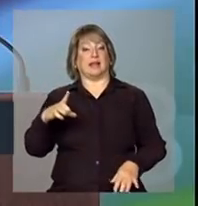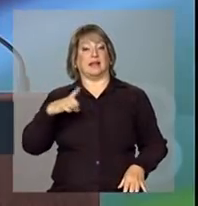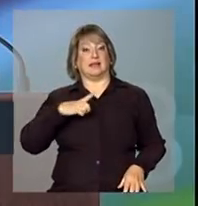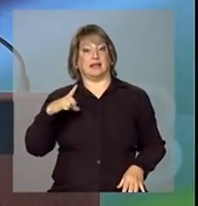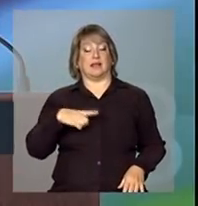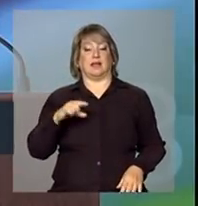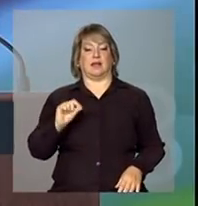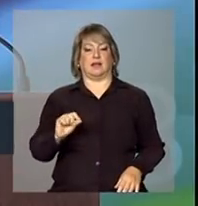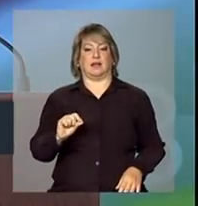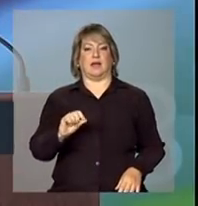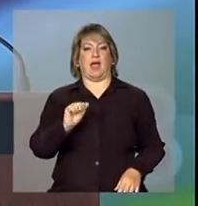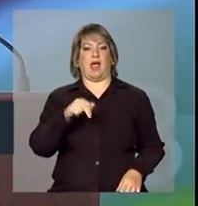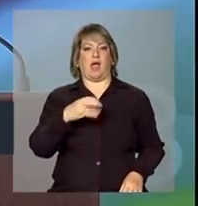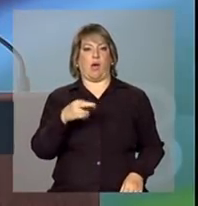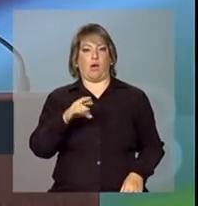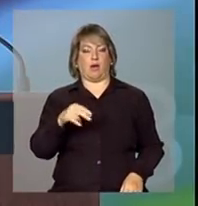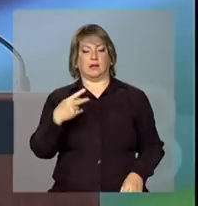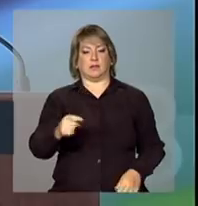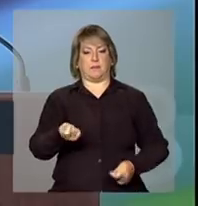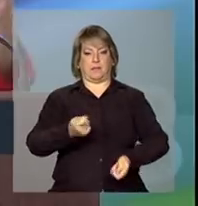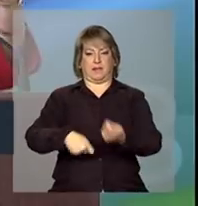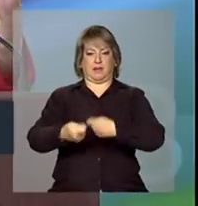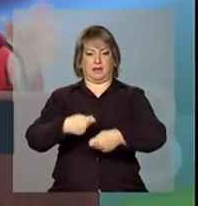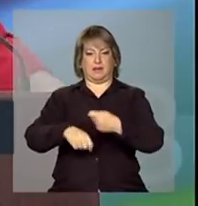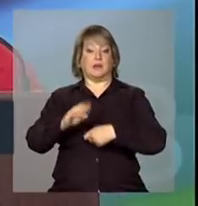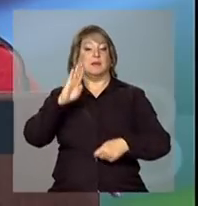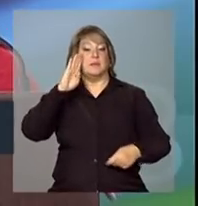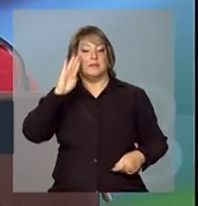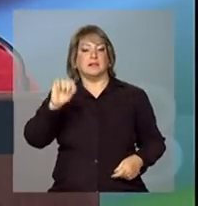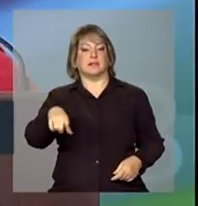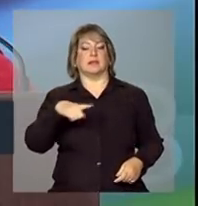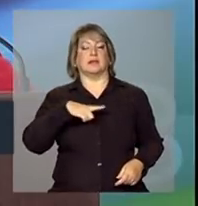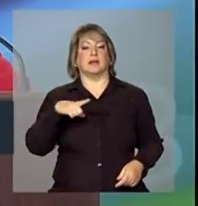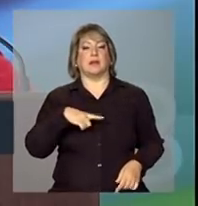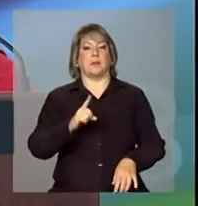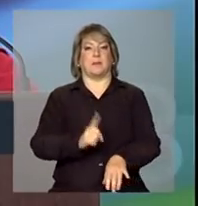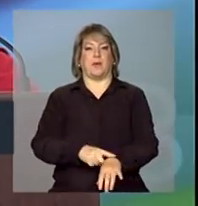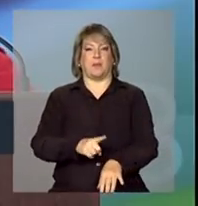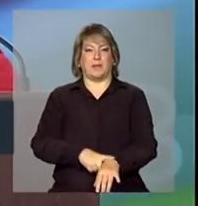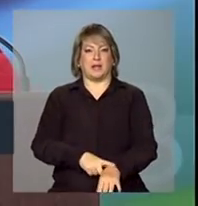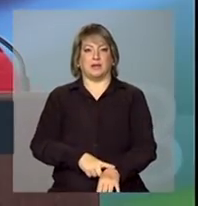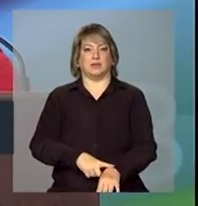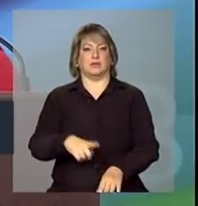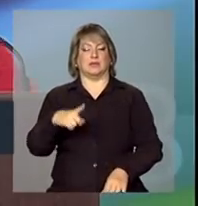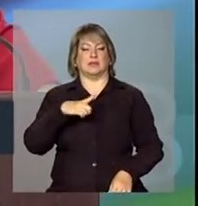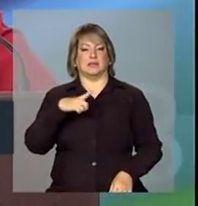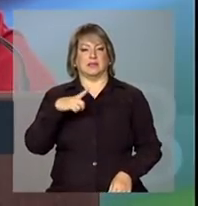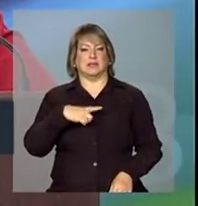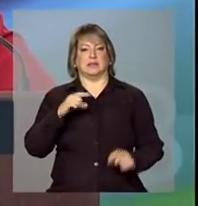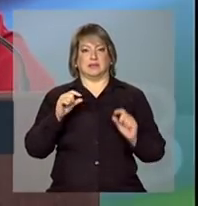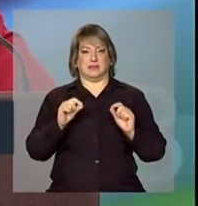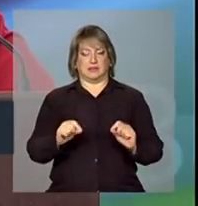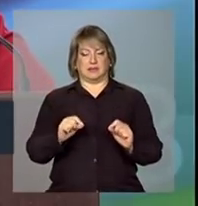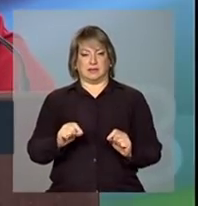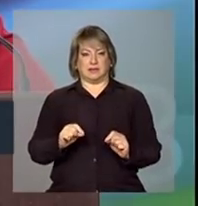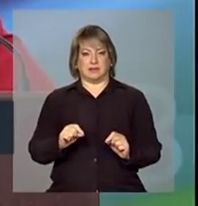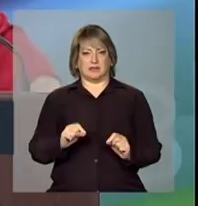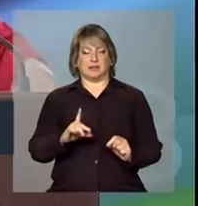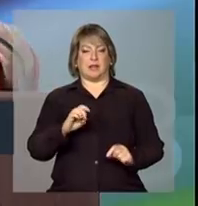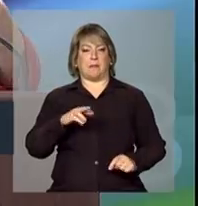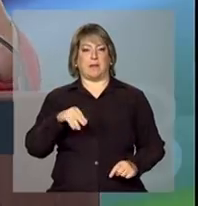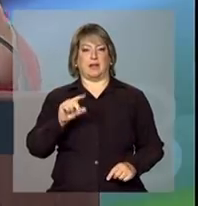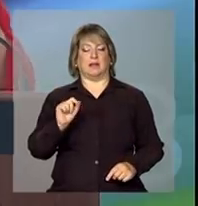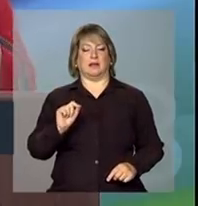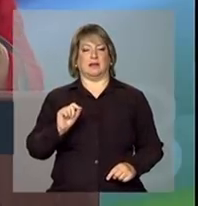ter uma âncora que é seu mercado interno, principalmente em momentos que cai a demanda internacional por bens e serviços.